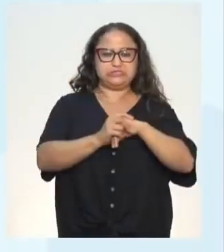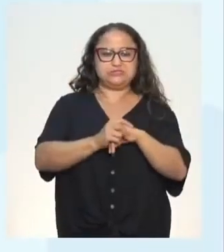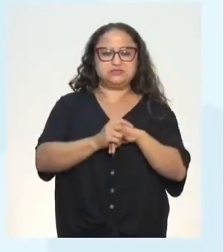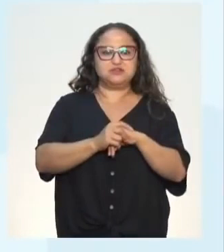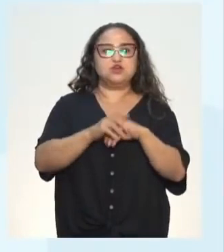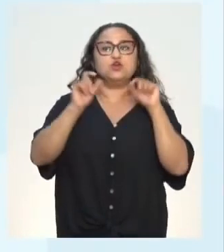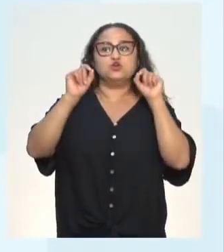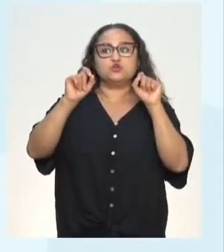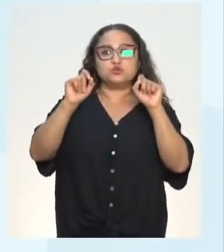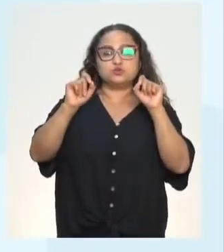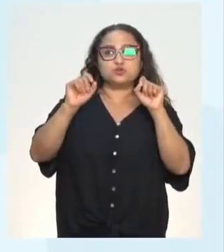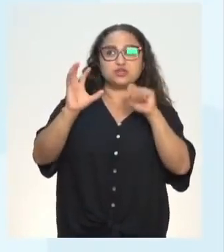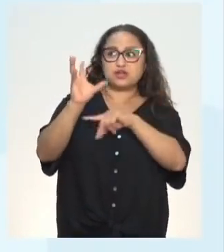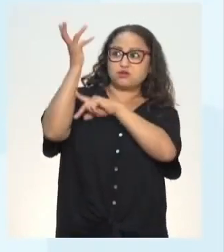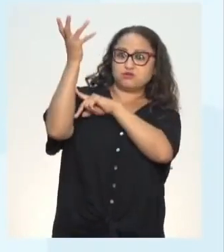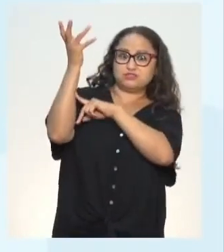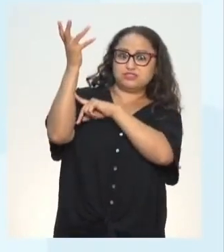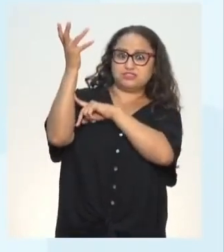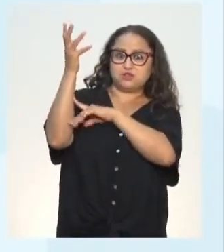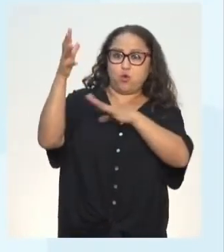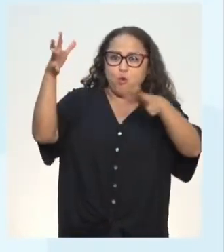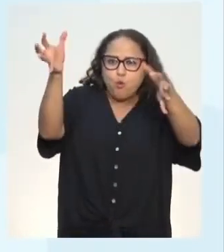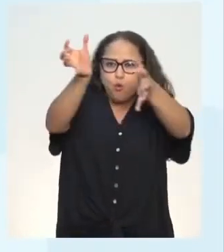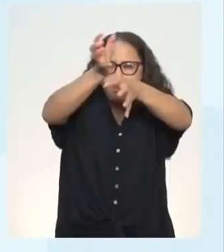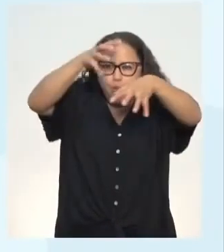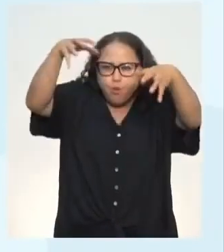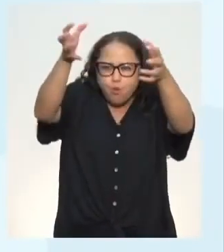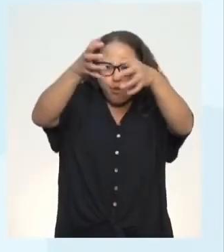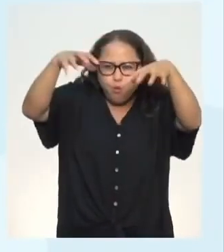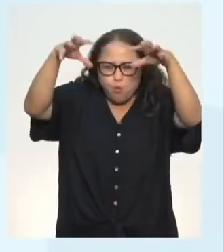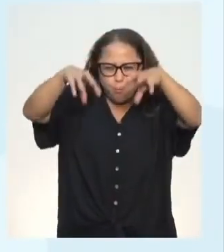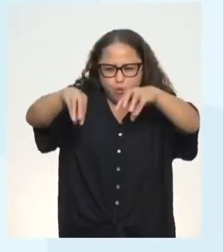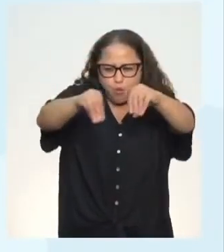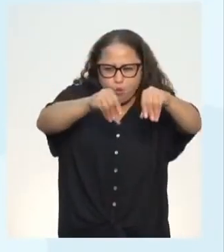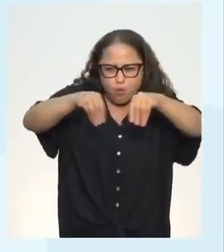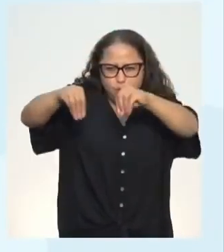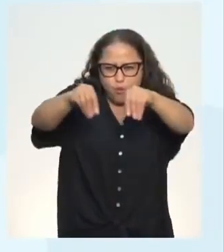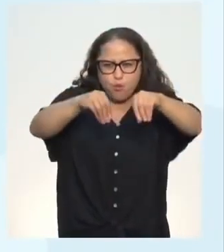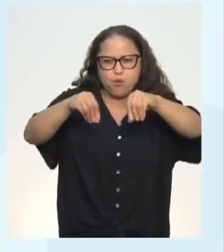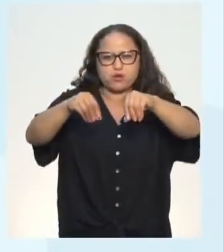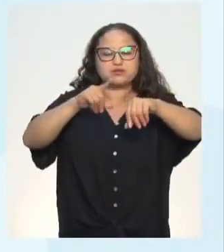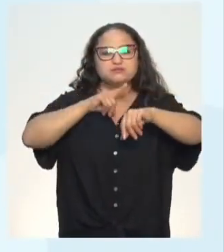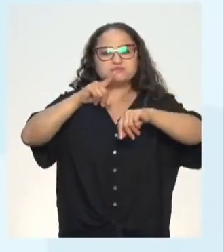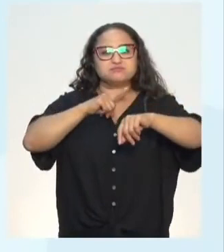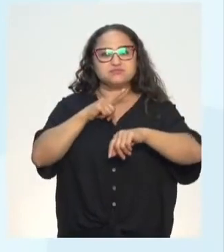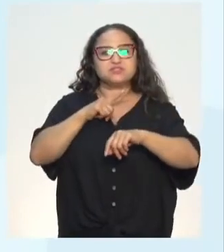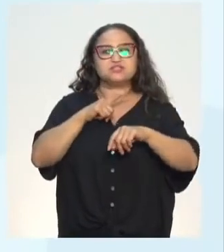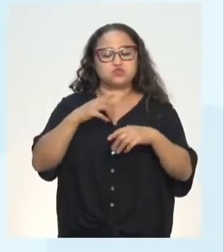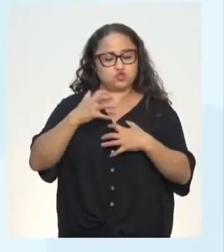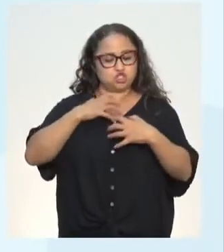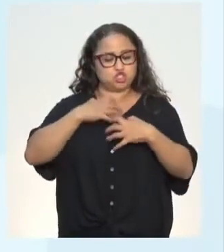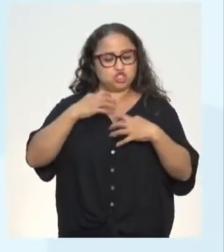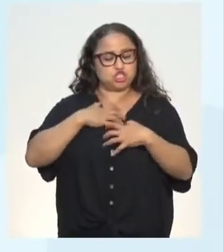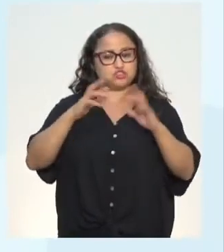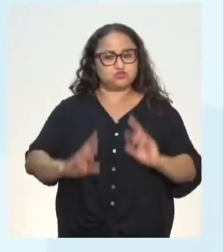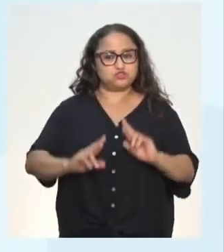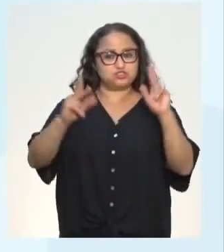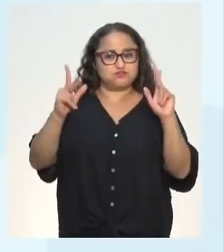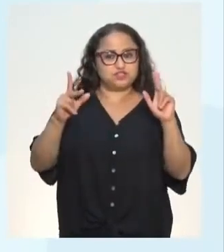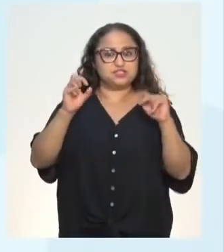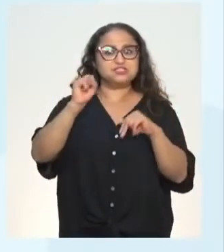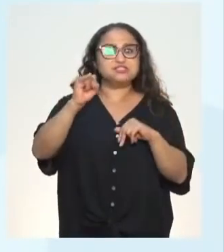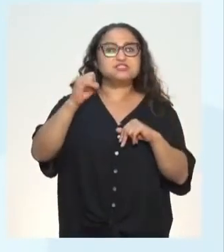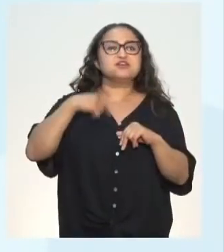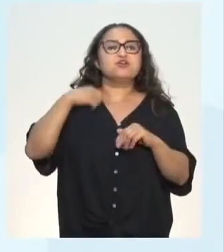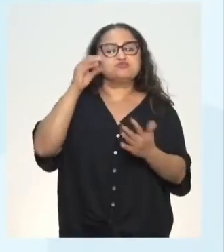No caso da tempestade de areia, retoma, né? Fala a mesma coisa, mas está retomando, gente, de formas diferentes. Vocês percebem? Se eu falar todo o